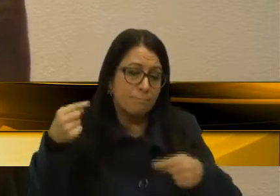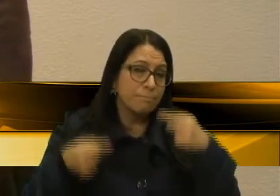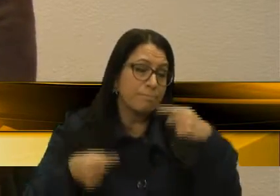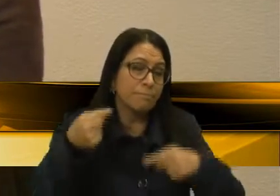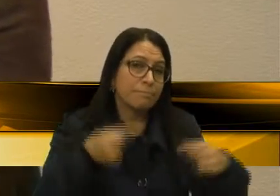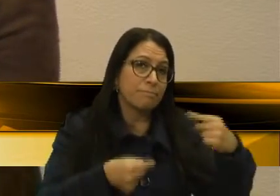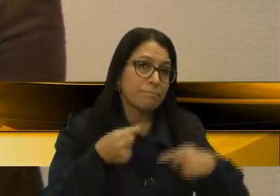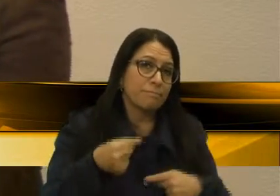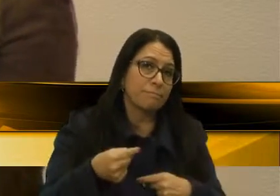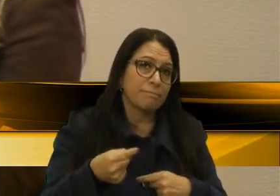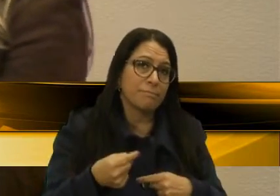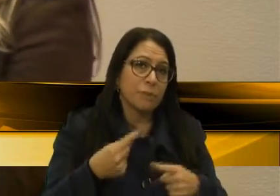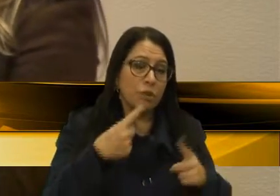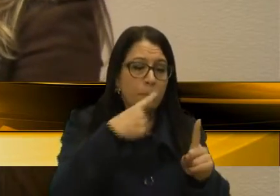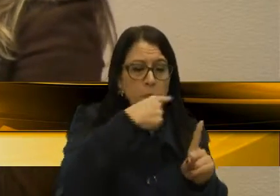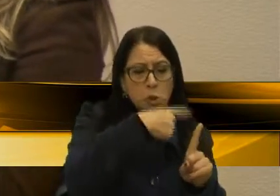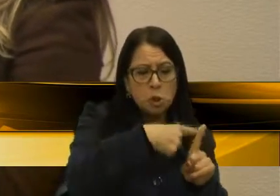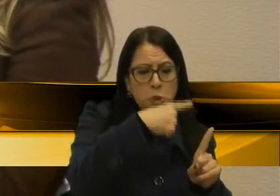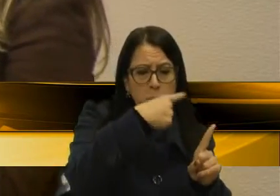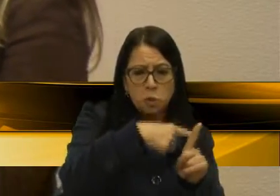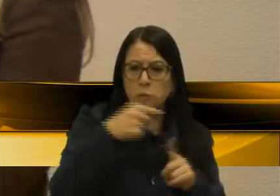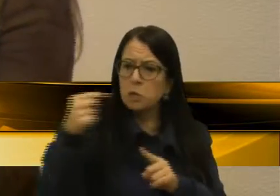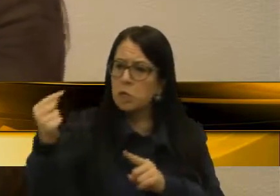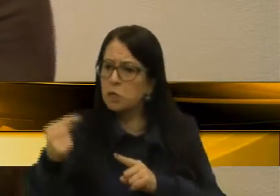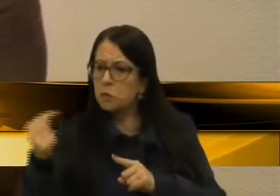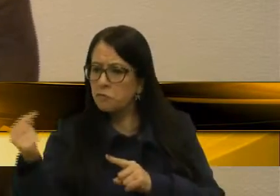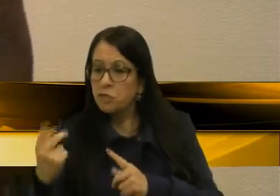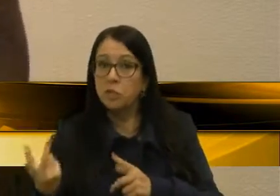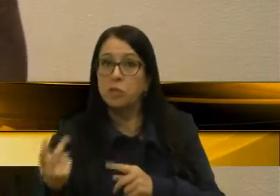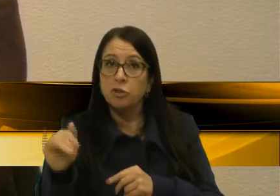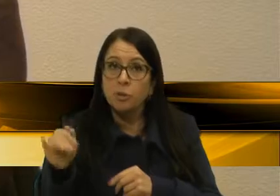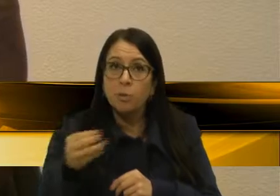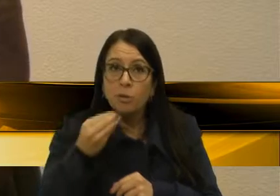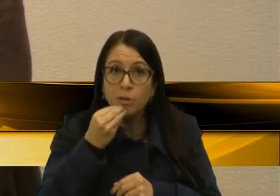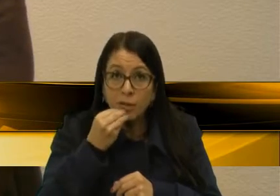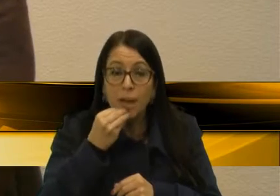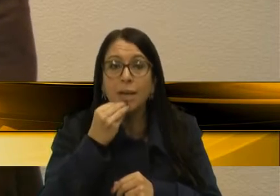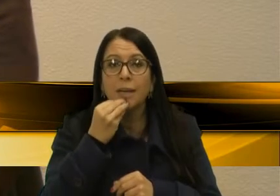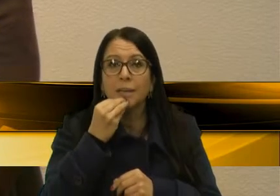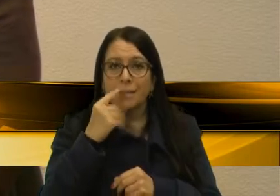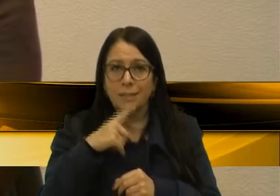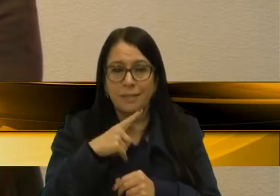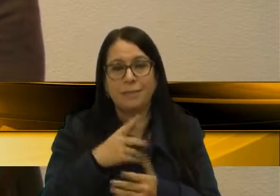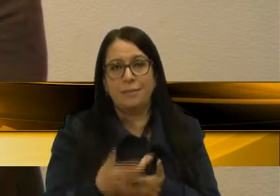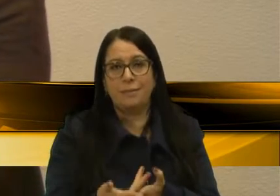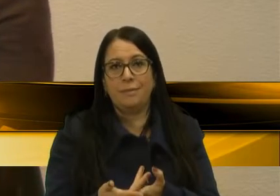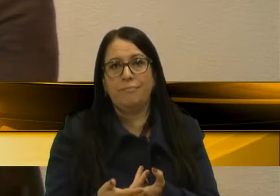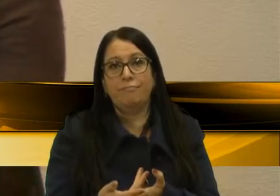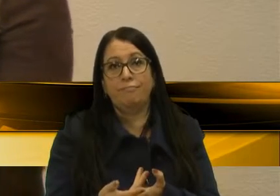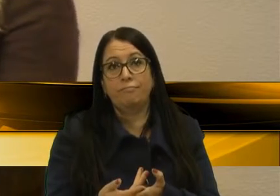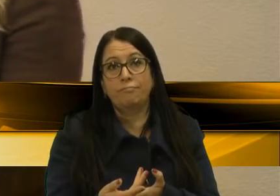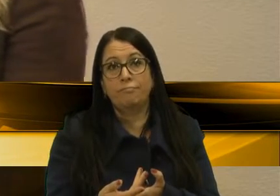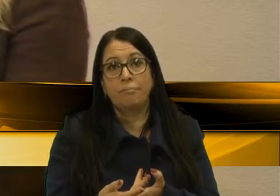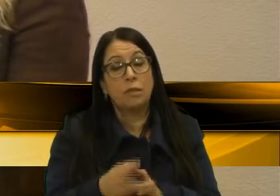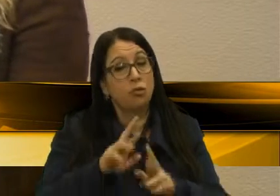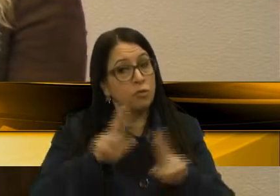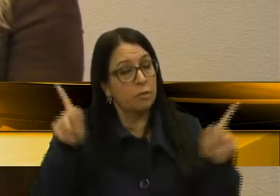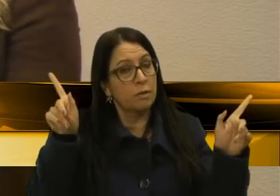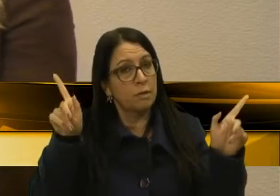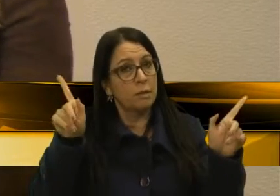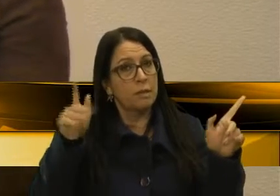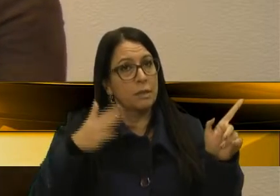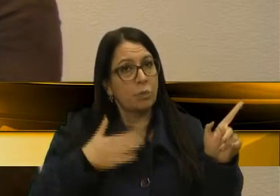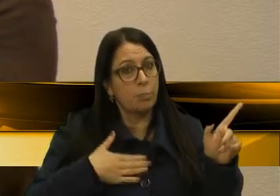debate, de pontos positivos, de pontos negativos, de oportunidades que nós poderíamos ter. Ao contrário,